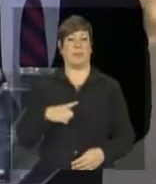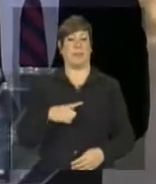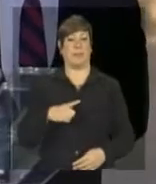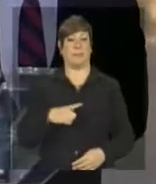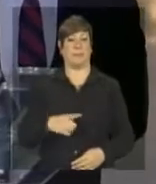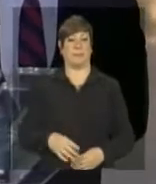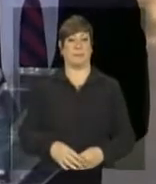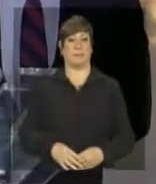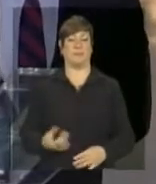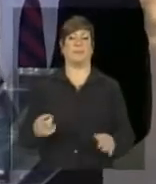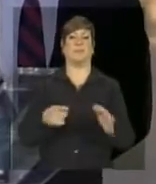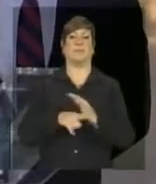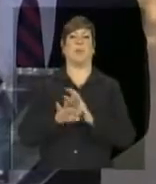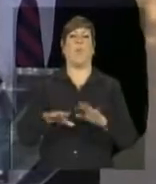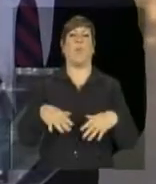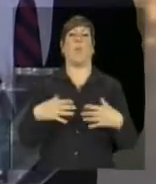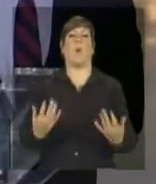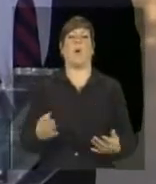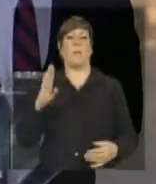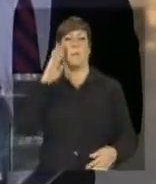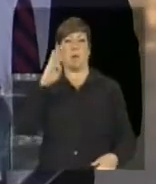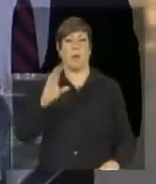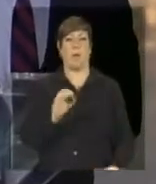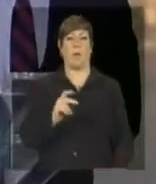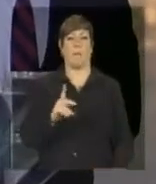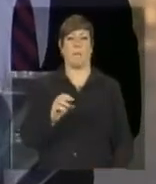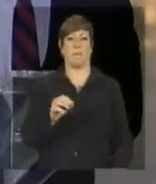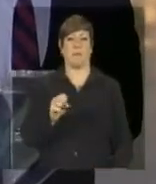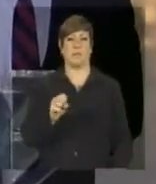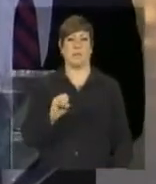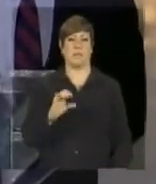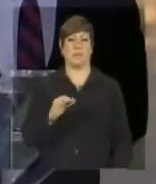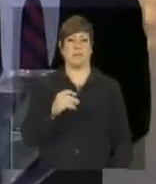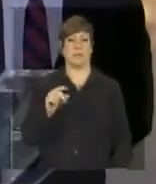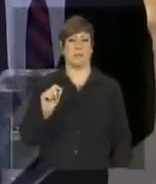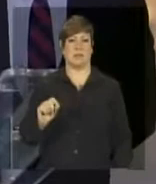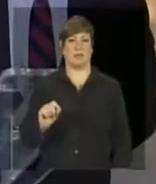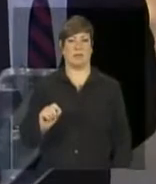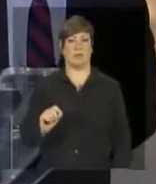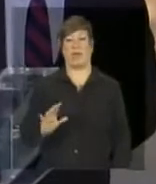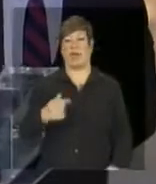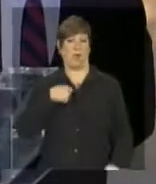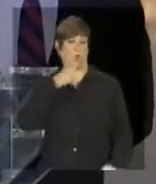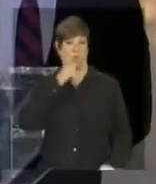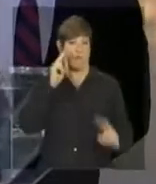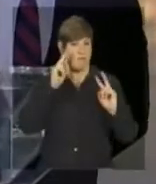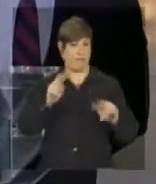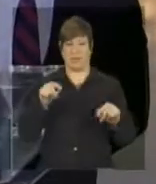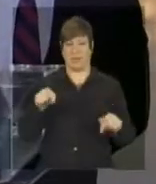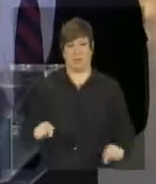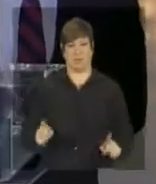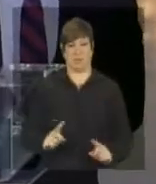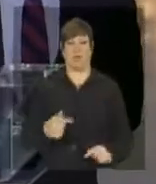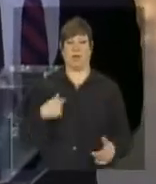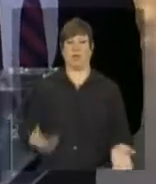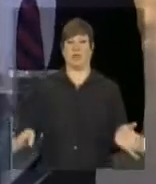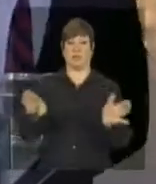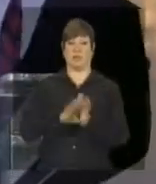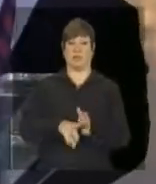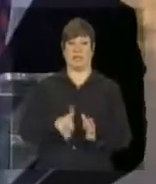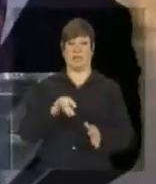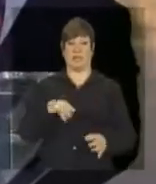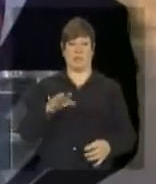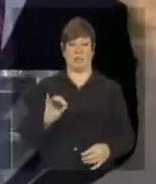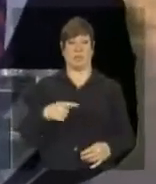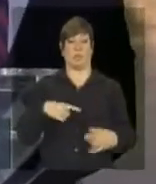agora... são as principais oposições entre o Brasil no G77 Bom, eu não vejo oposições eu acabei de chegar de Quito na reunião